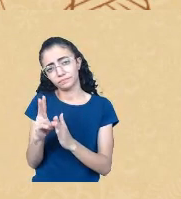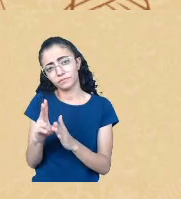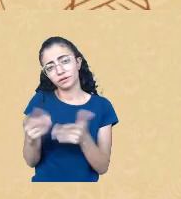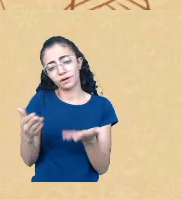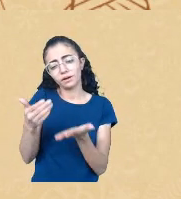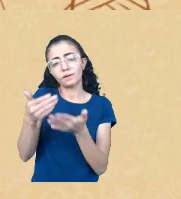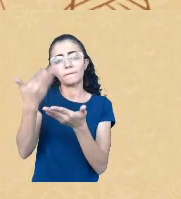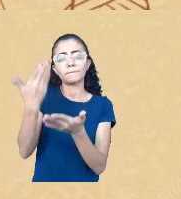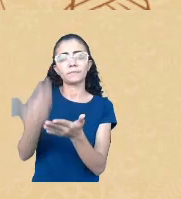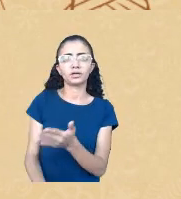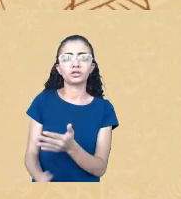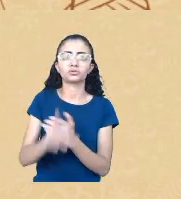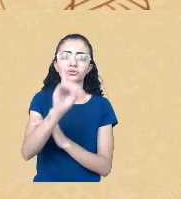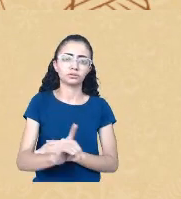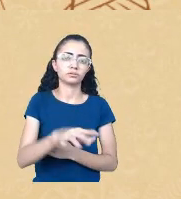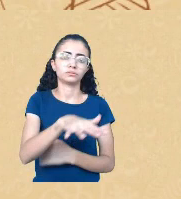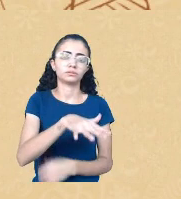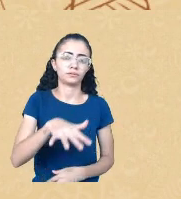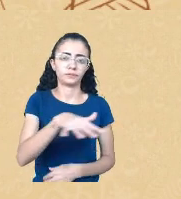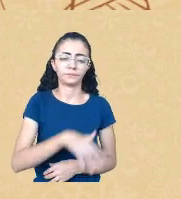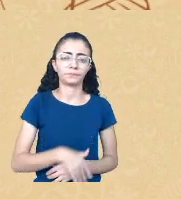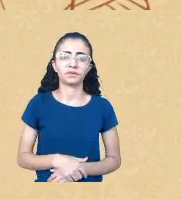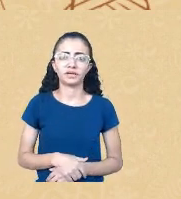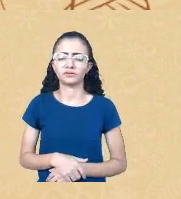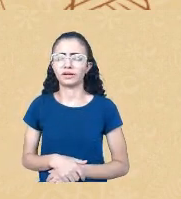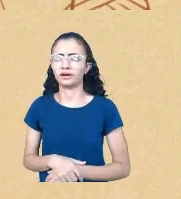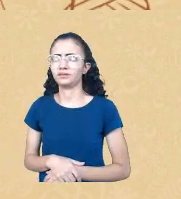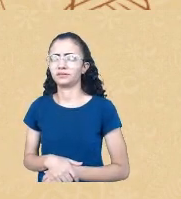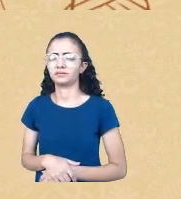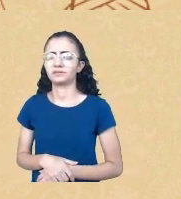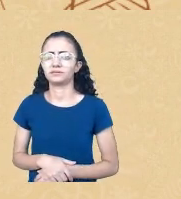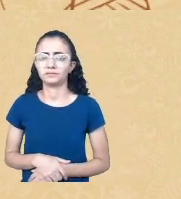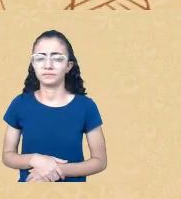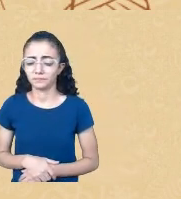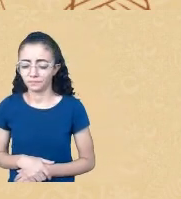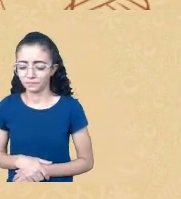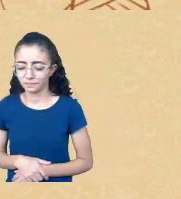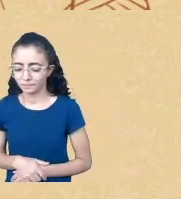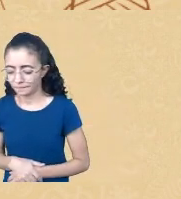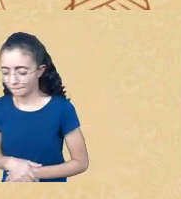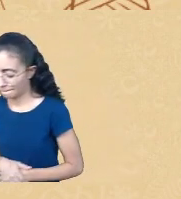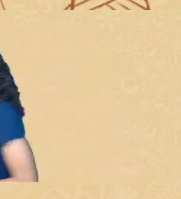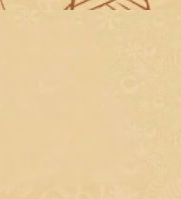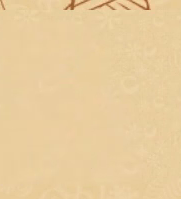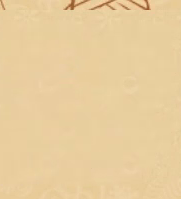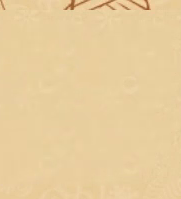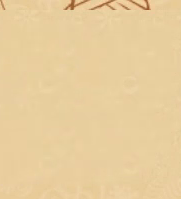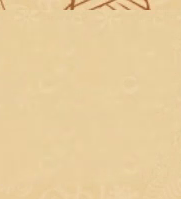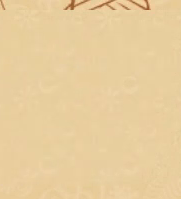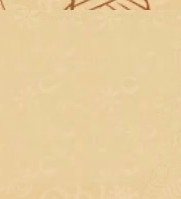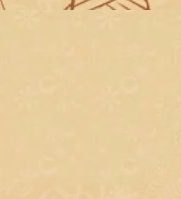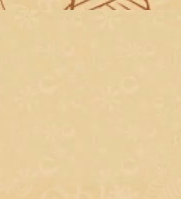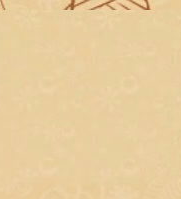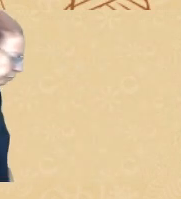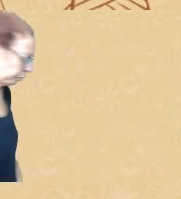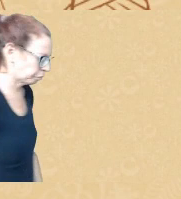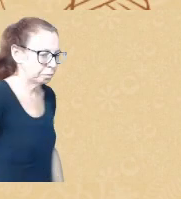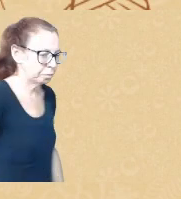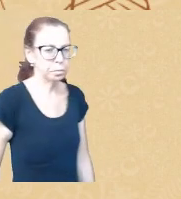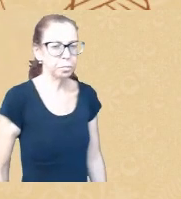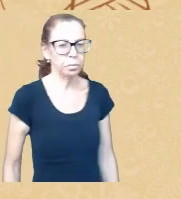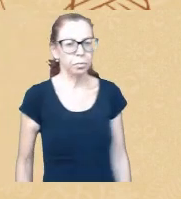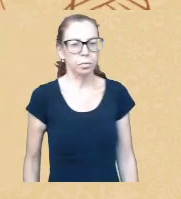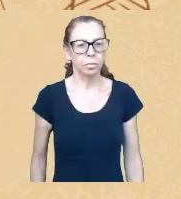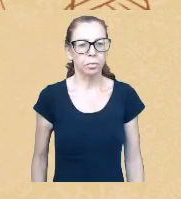1991 nós tivemos a primeira vez a palavra indígena no recenseamento aqui no Brasil então nós